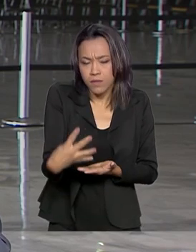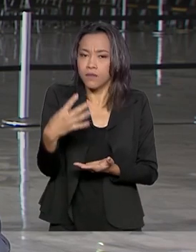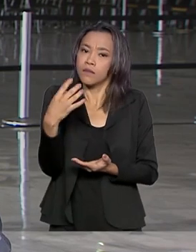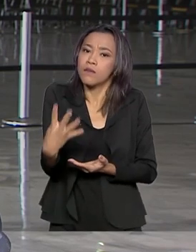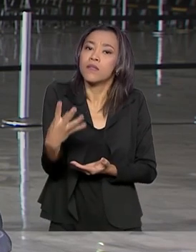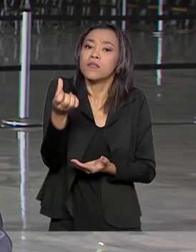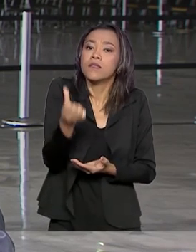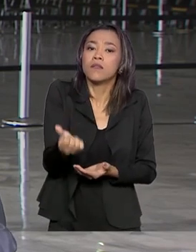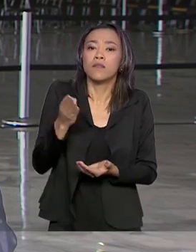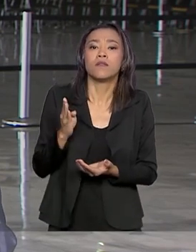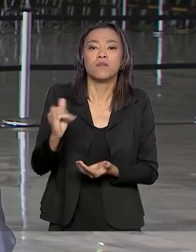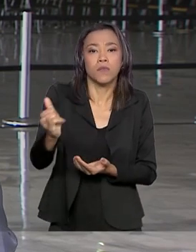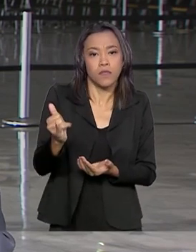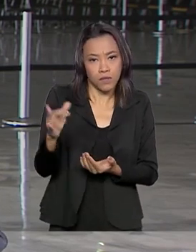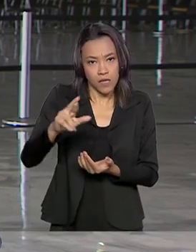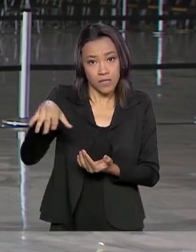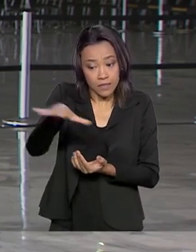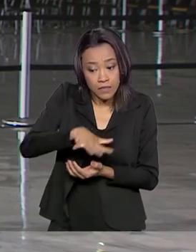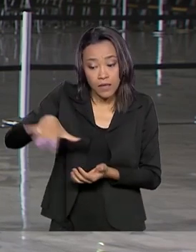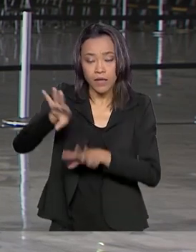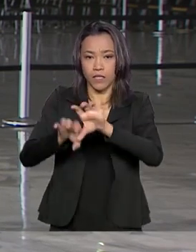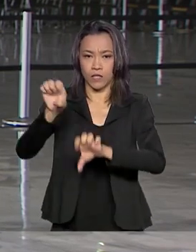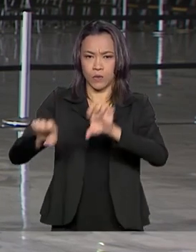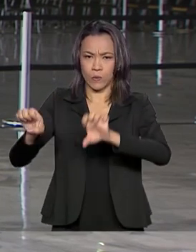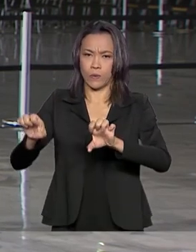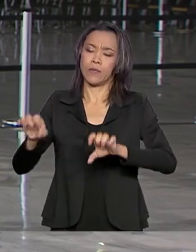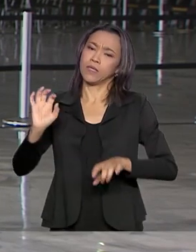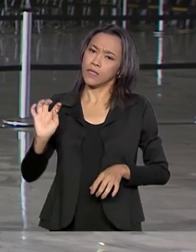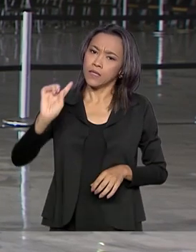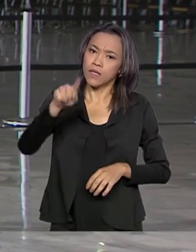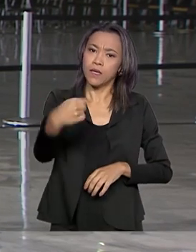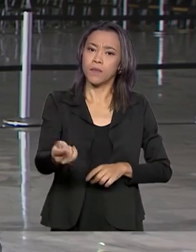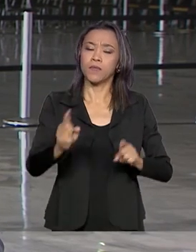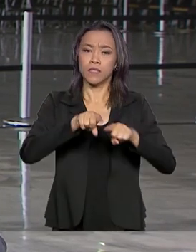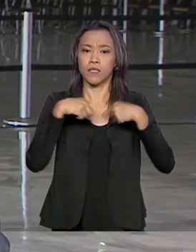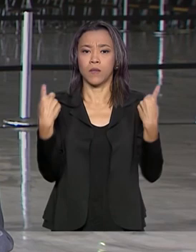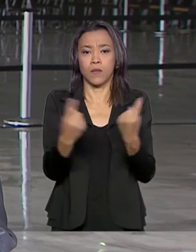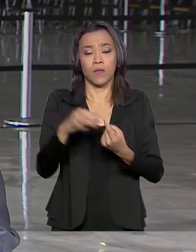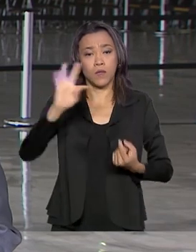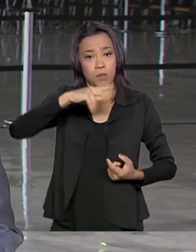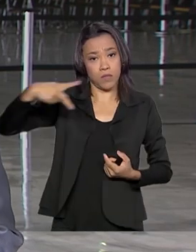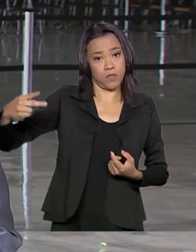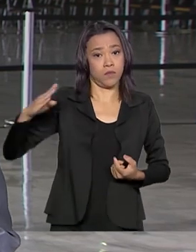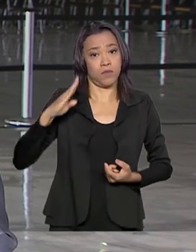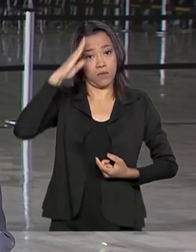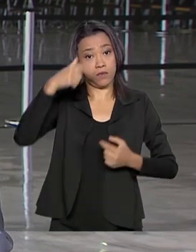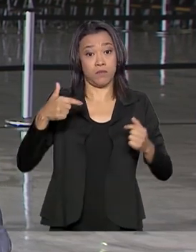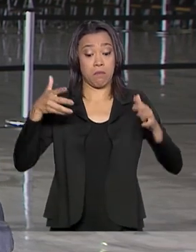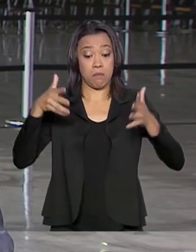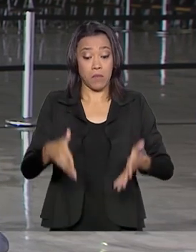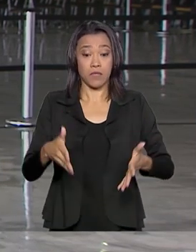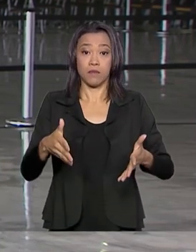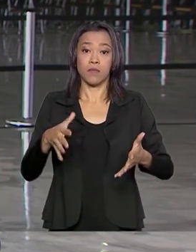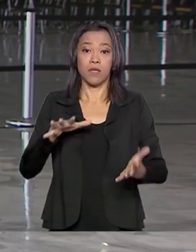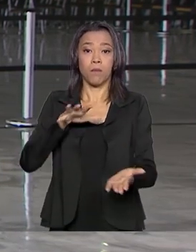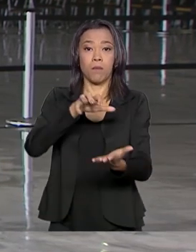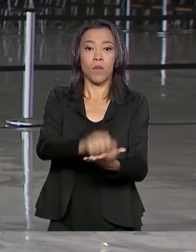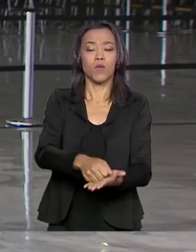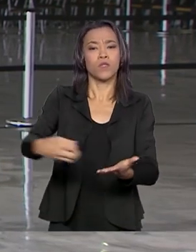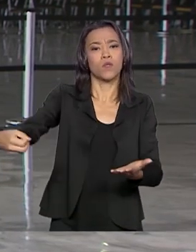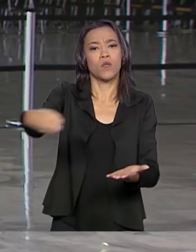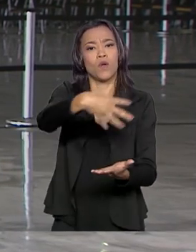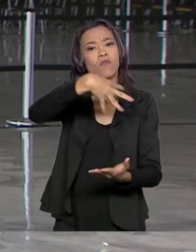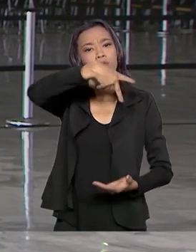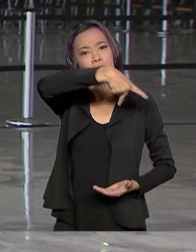infraestrutura. Mais tarde, após essa reunião, o presidente Jair Bolsonaro participa da posse da nova presidente